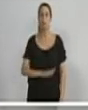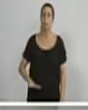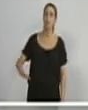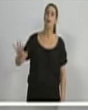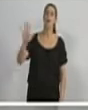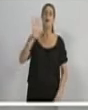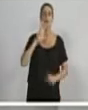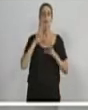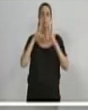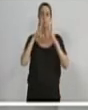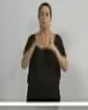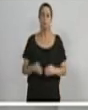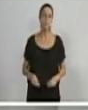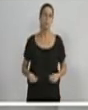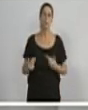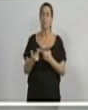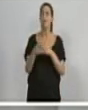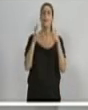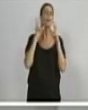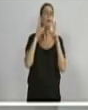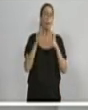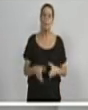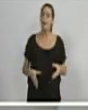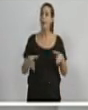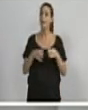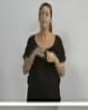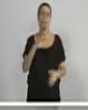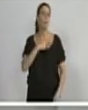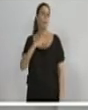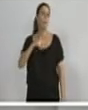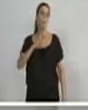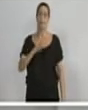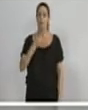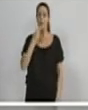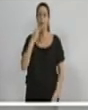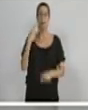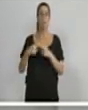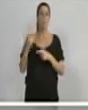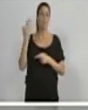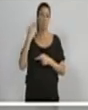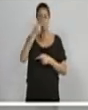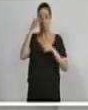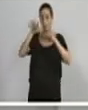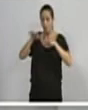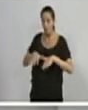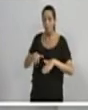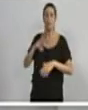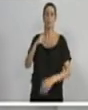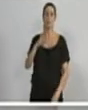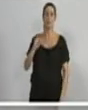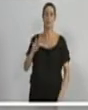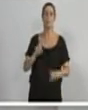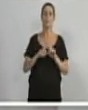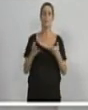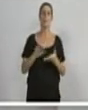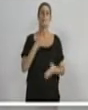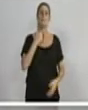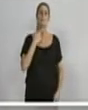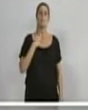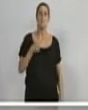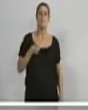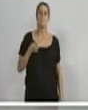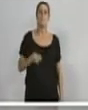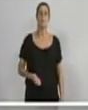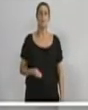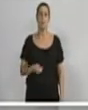vala comum, que é o discurso que o PT está usando hoje. Porque antes eles eram os únicos idolatrados. Hoje querem se afirmar como mais um de